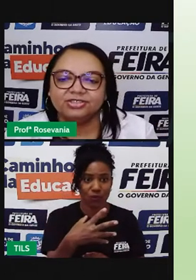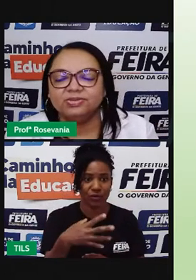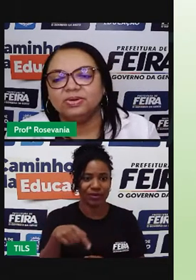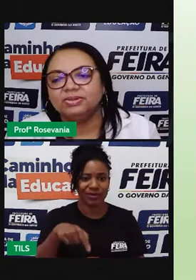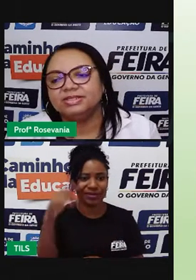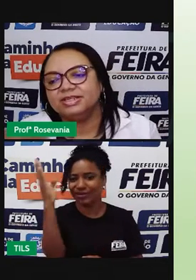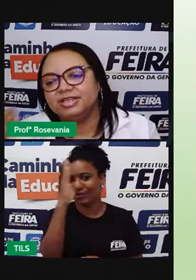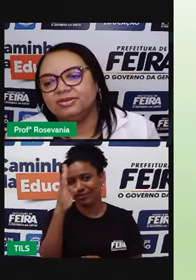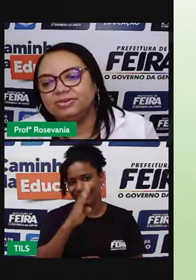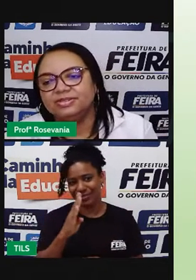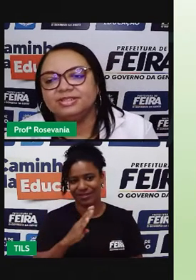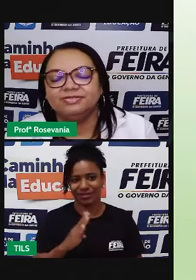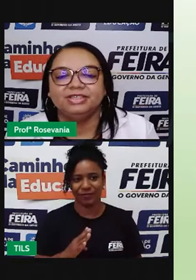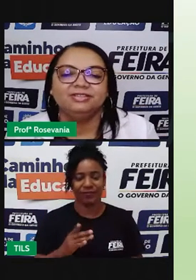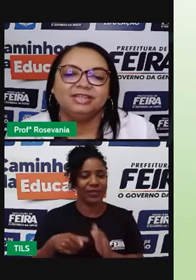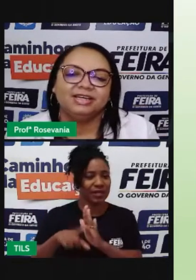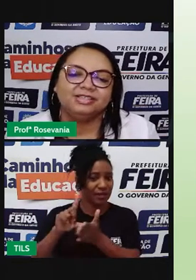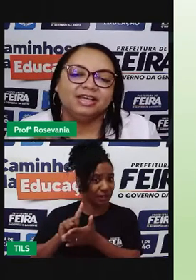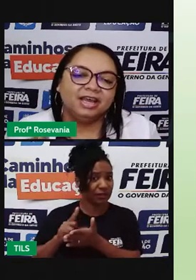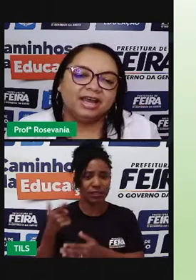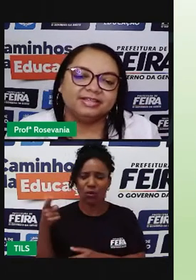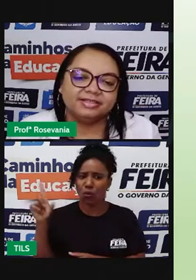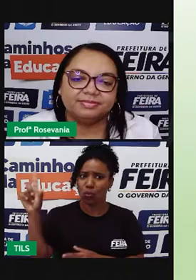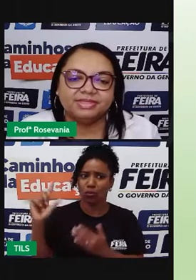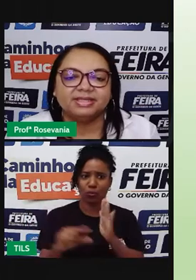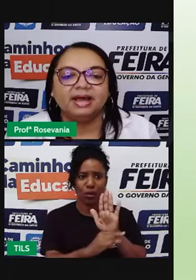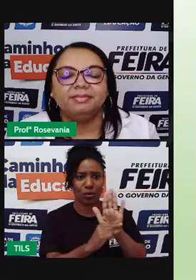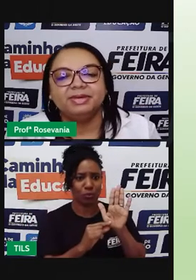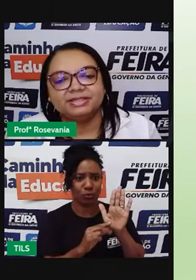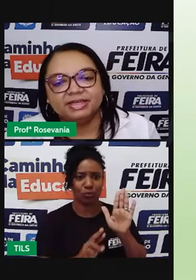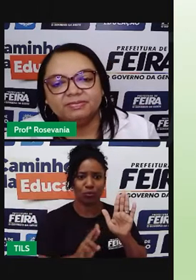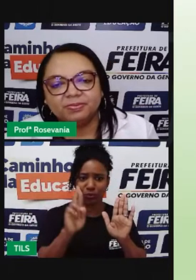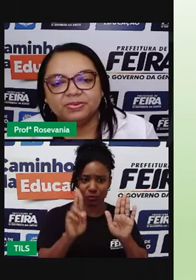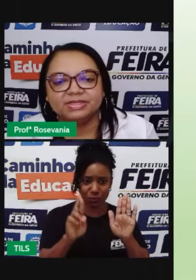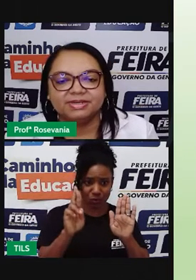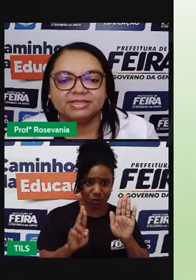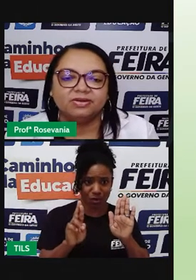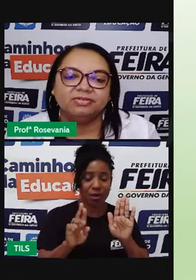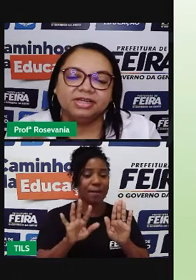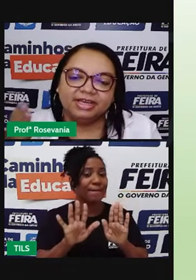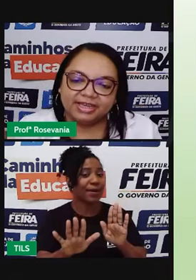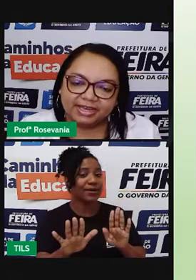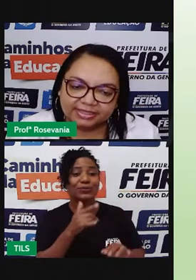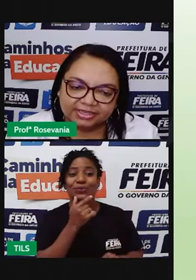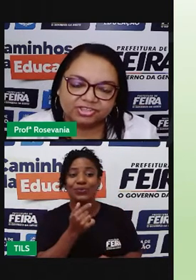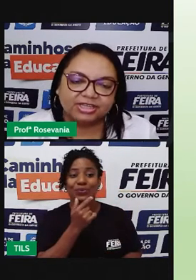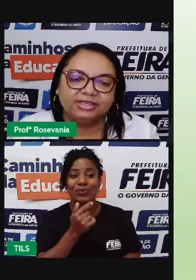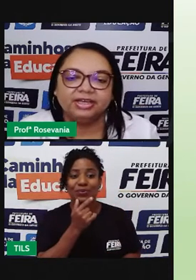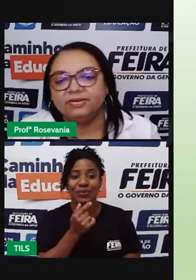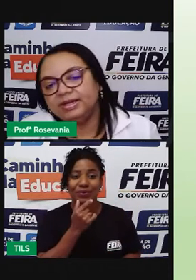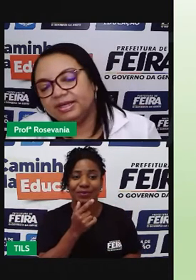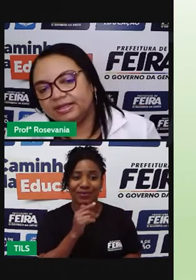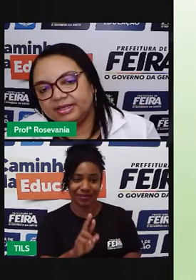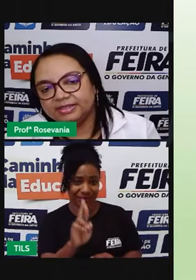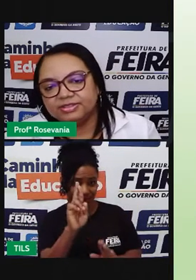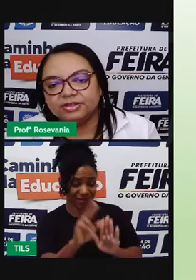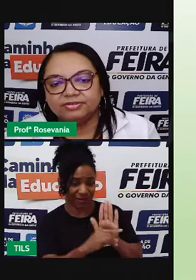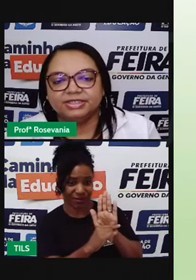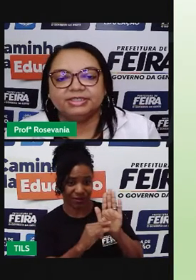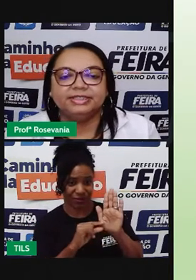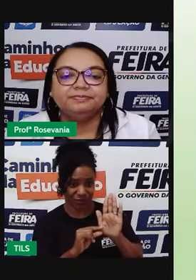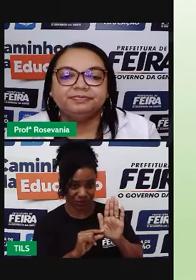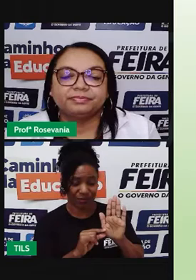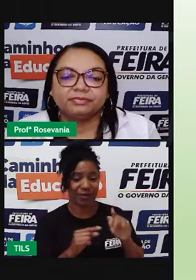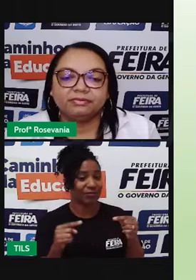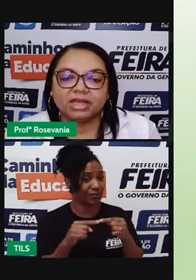tinha, né, tido outras, a de Arousa, de Vezo, né, Aziz Arvistável, mas ele propôs a mais nova, que é essa que a gente está tendo agora, que é da década